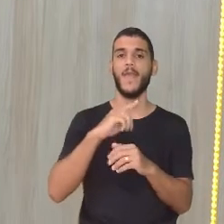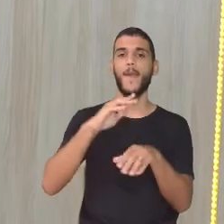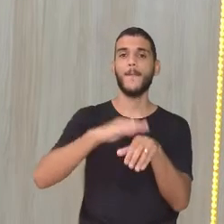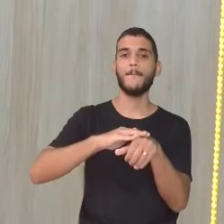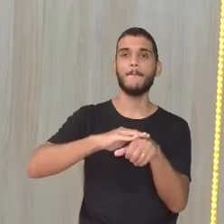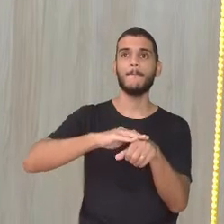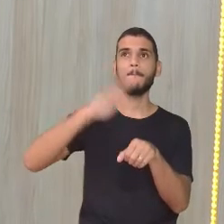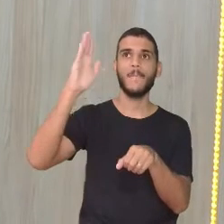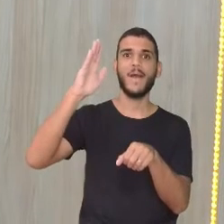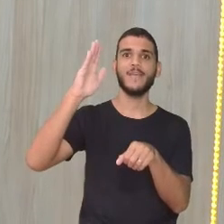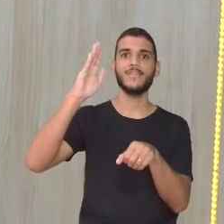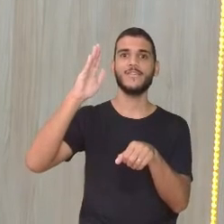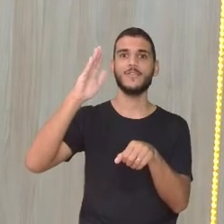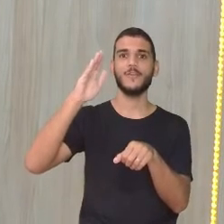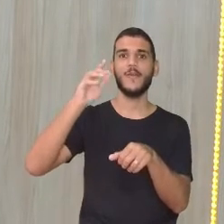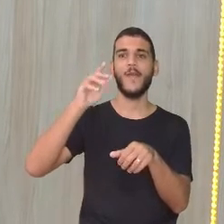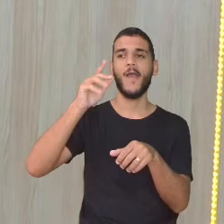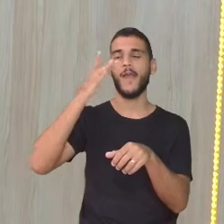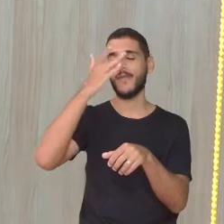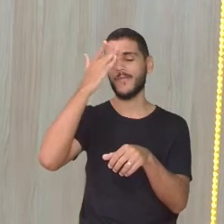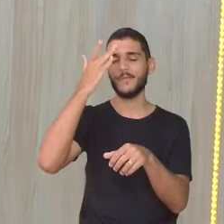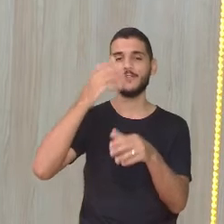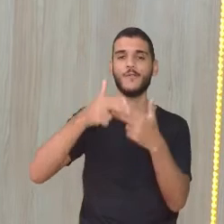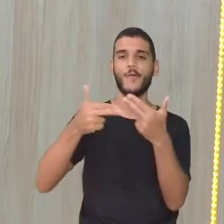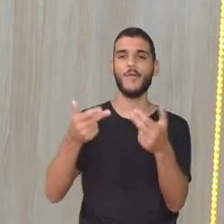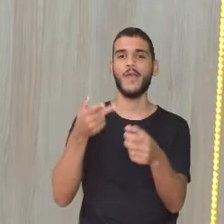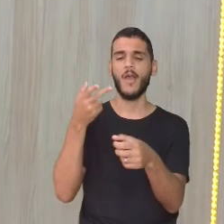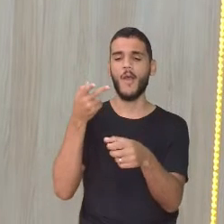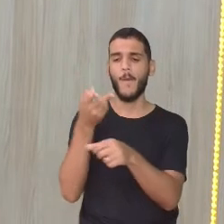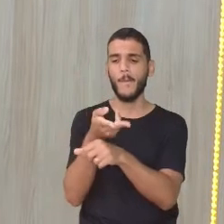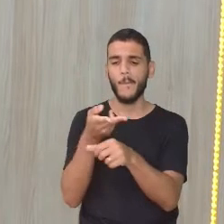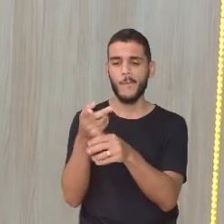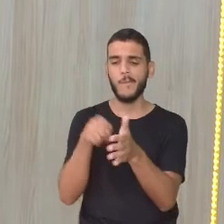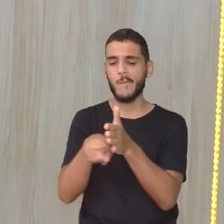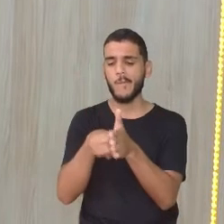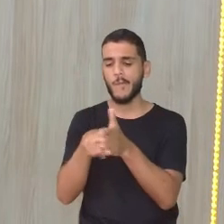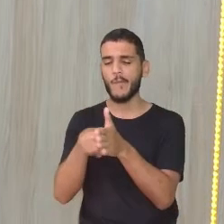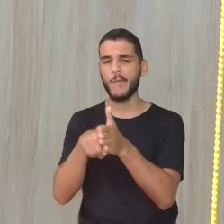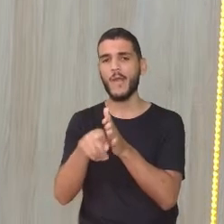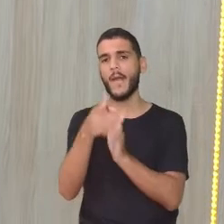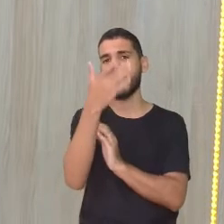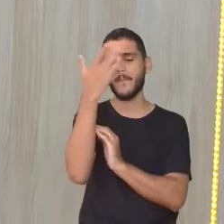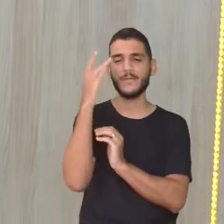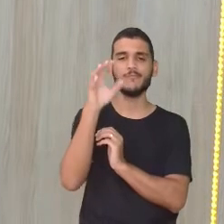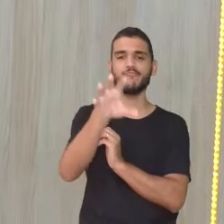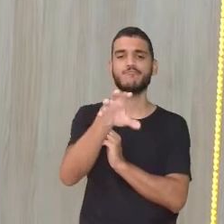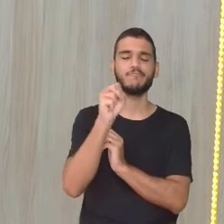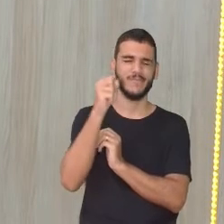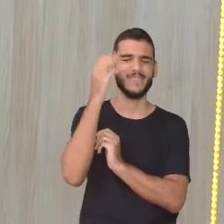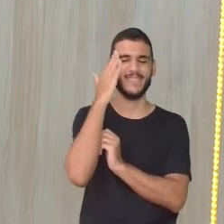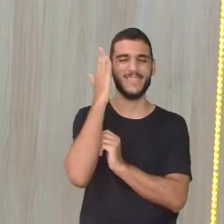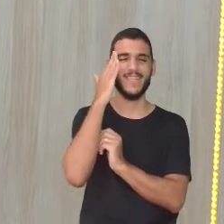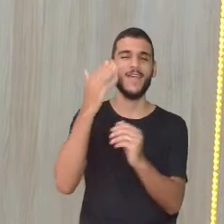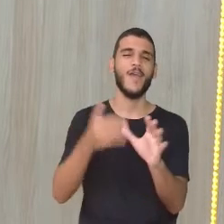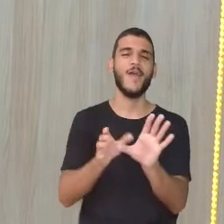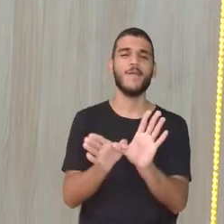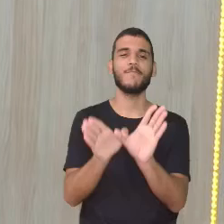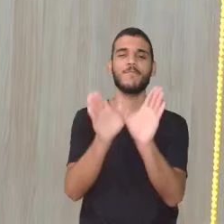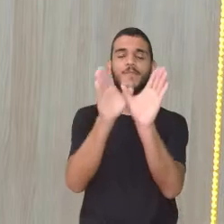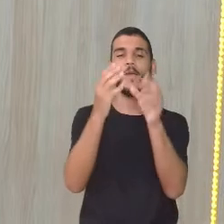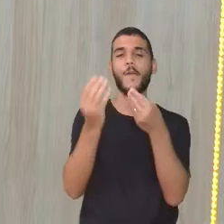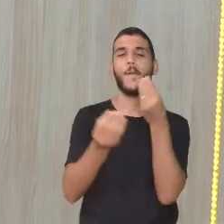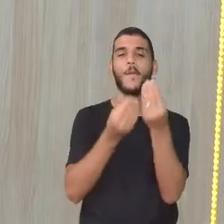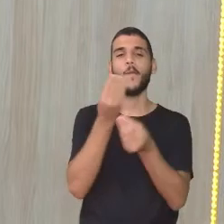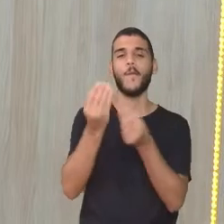pelos predadores. E as marrões se beneficiaram disso aí. Olha só como a industrialização